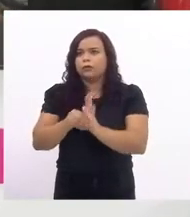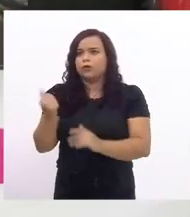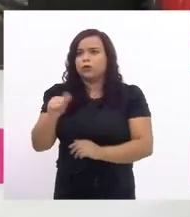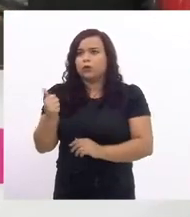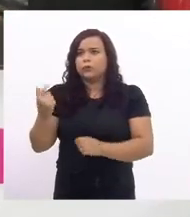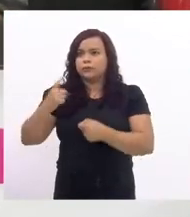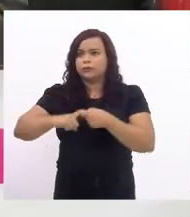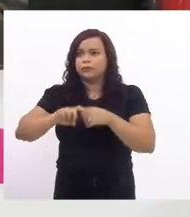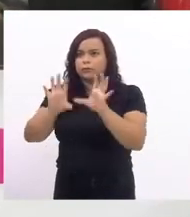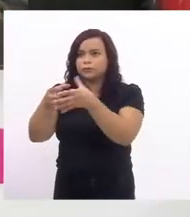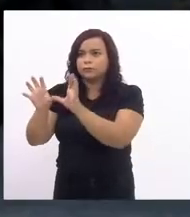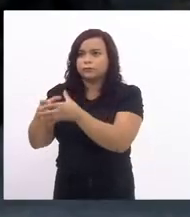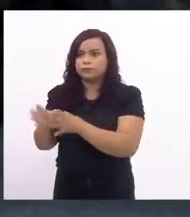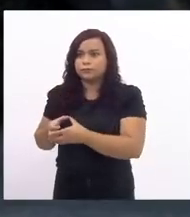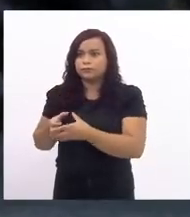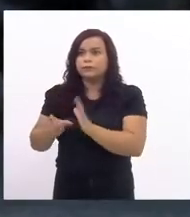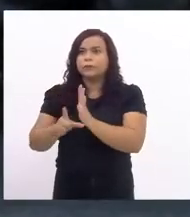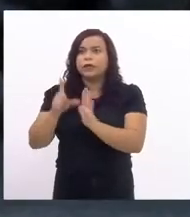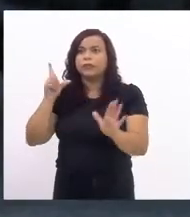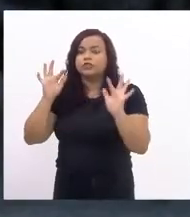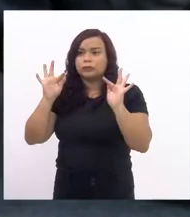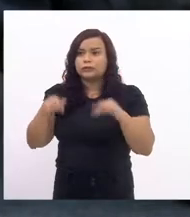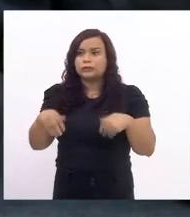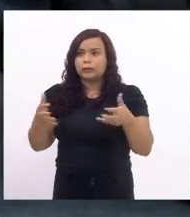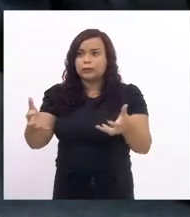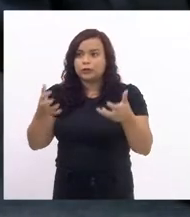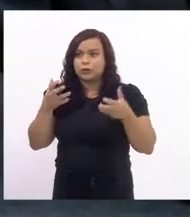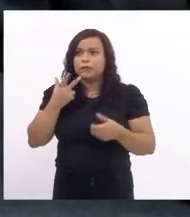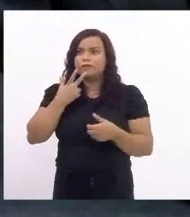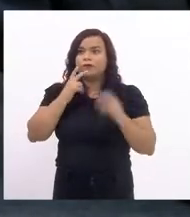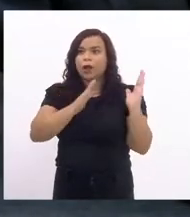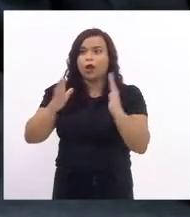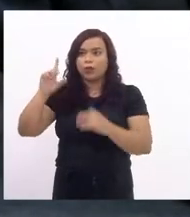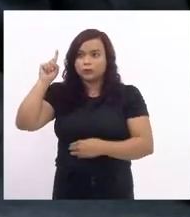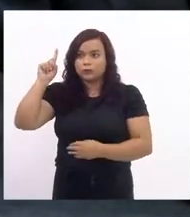presidente antes de encerrar o que quer fazer uma questão de ordem